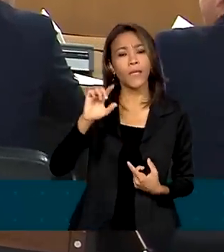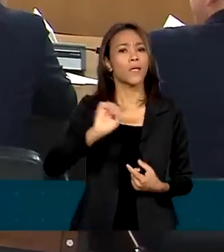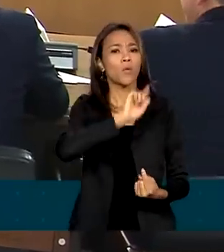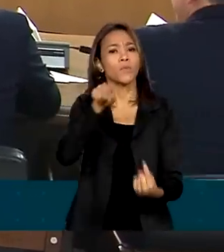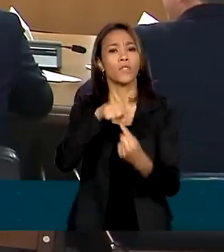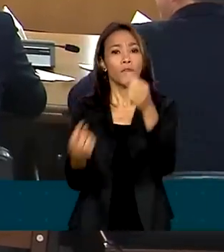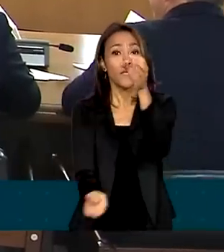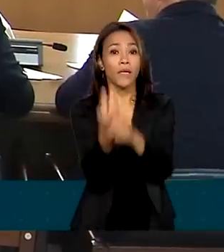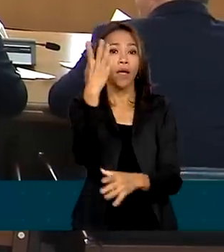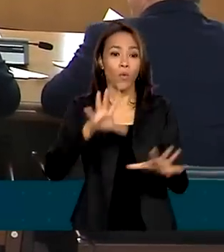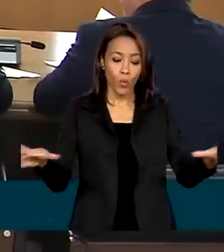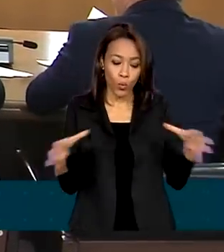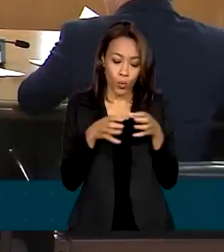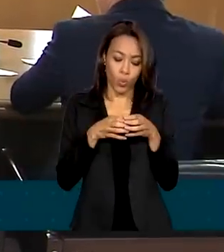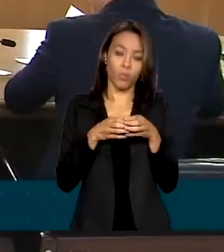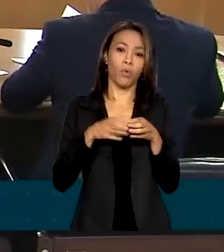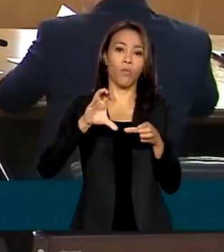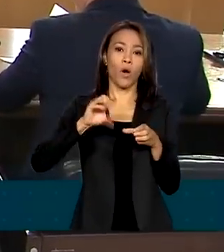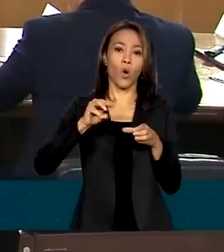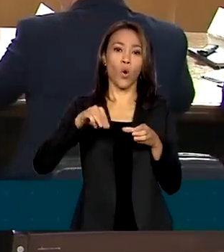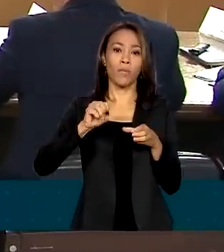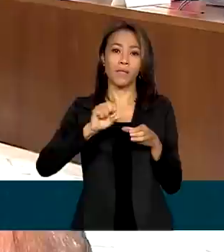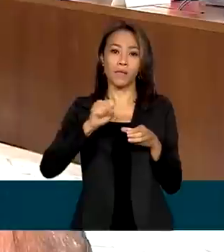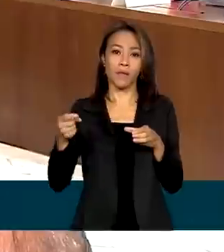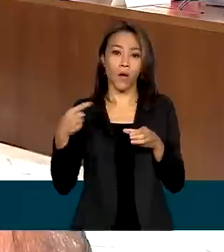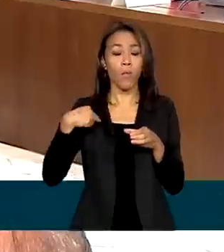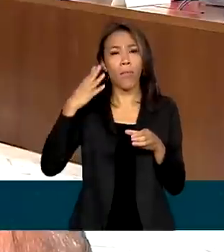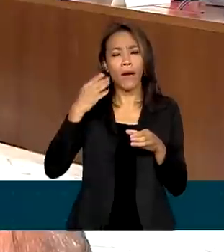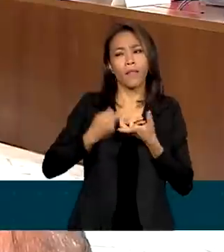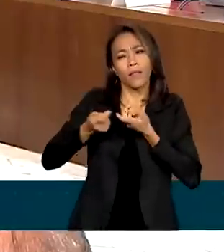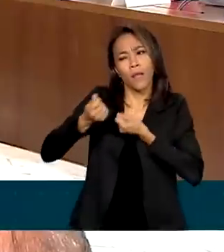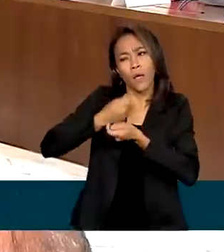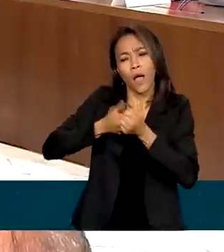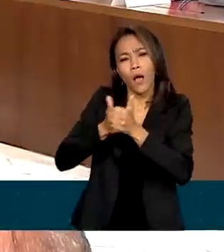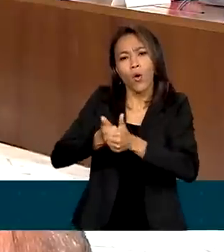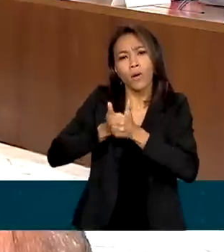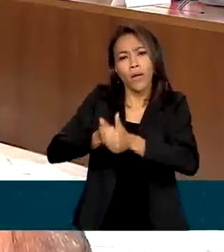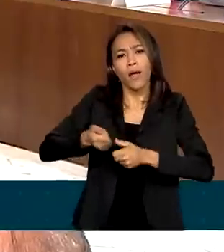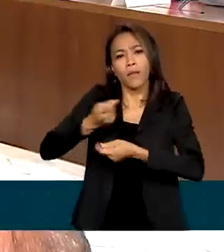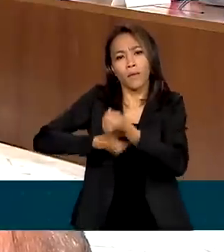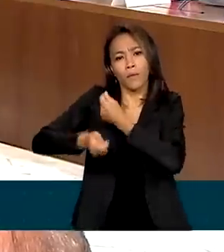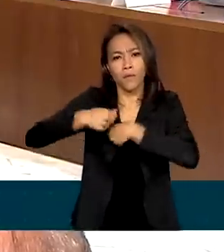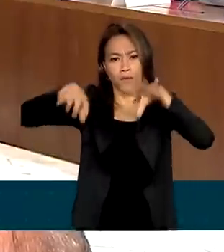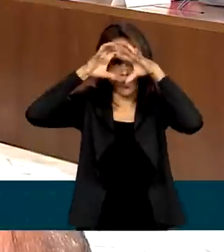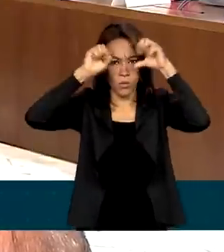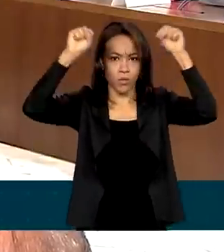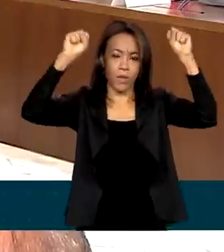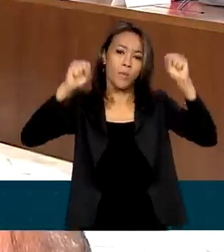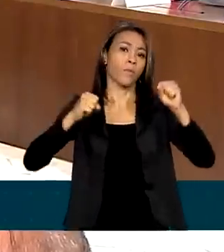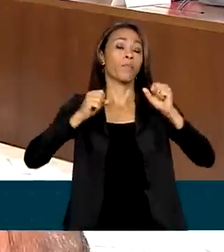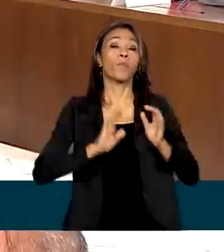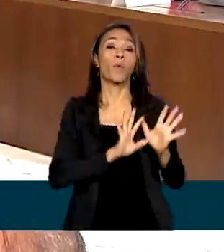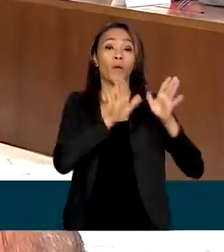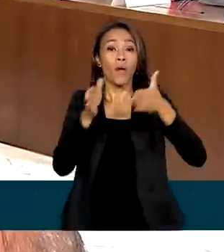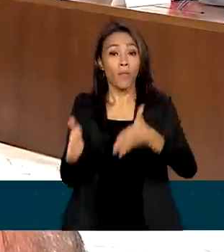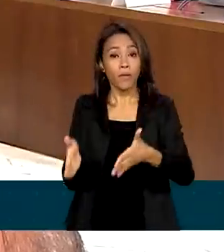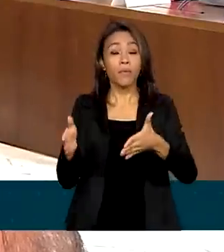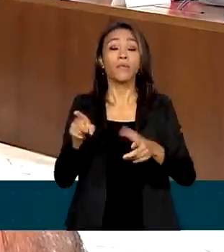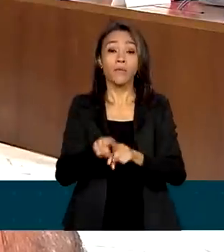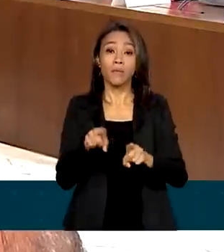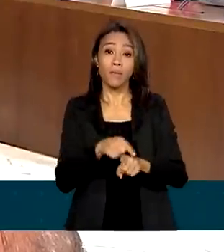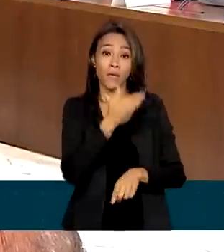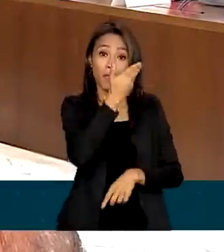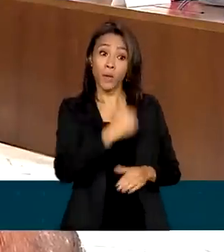comissão de governadores para acompanhar a negociação sobre o assunto no Supremo Tribunal Federal com a participação do Ministério da